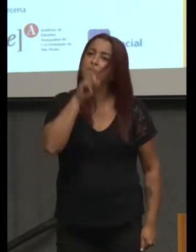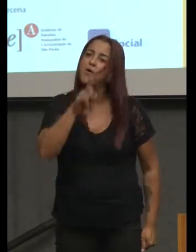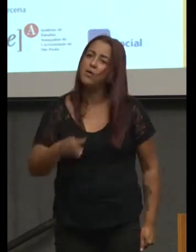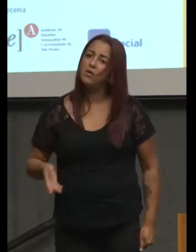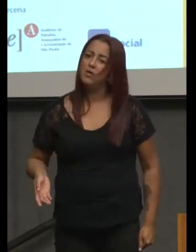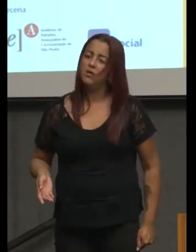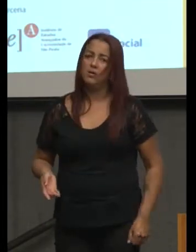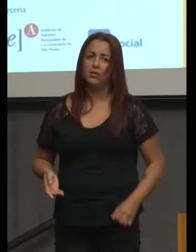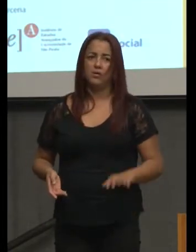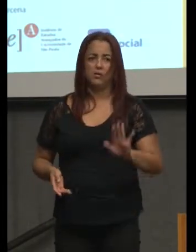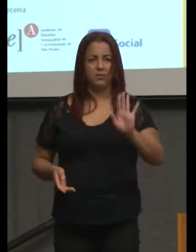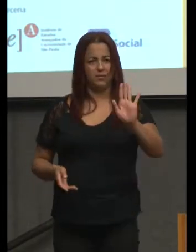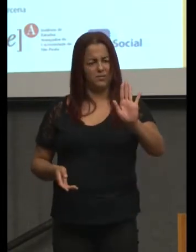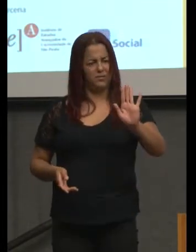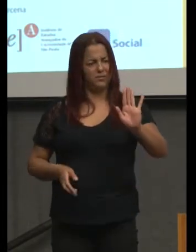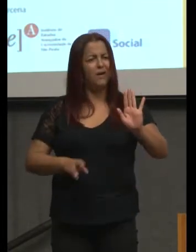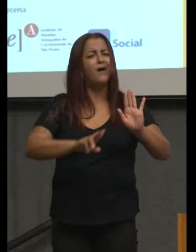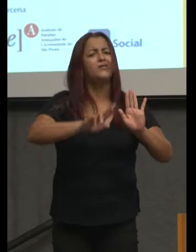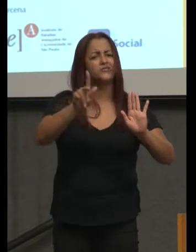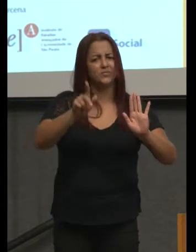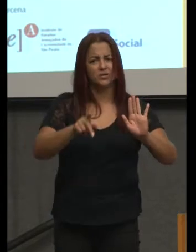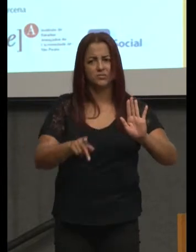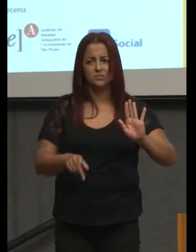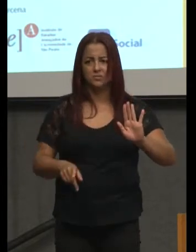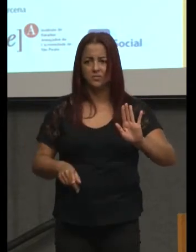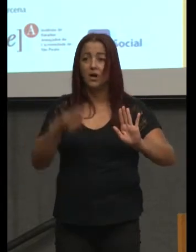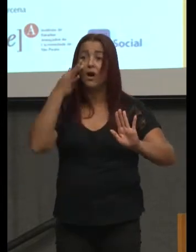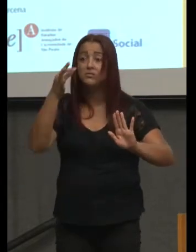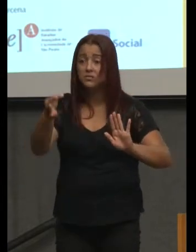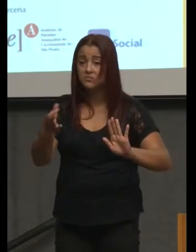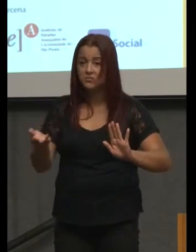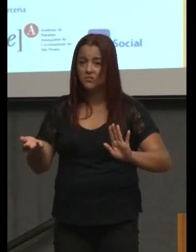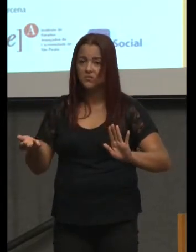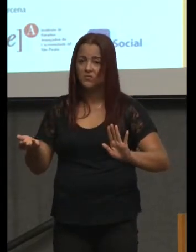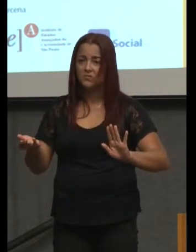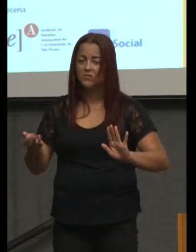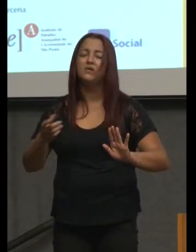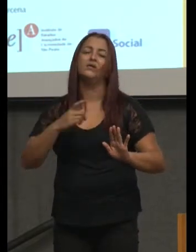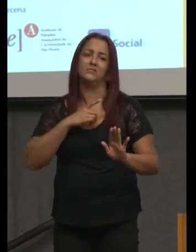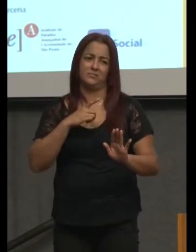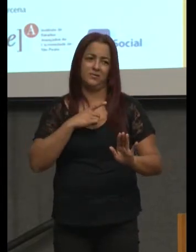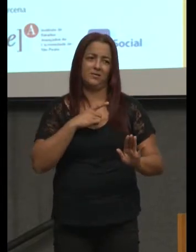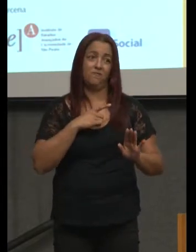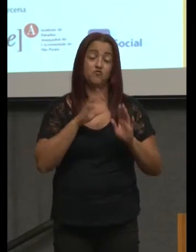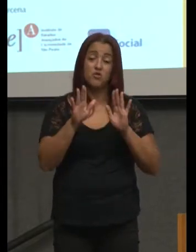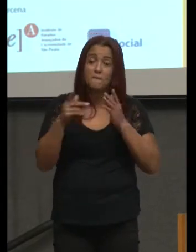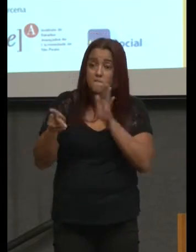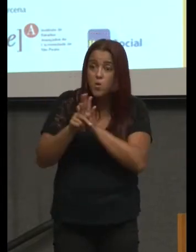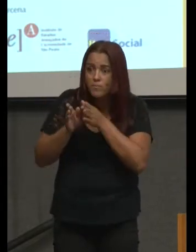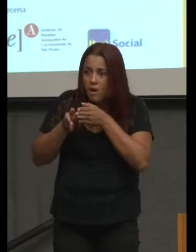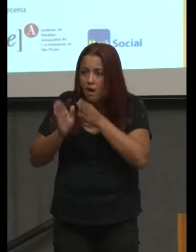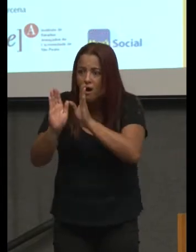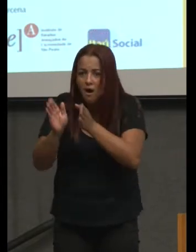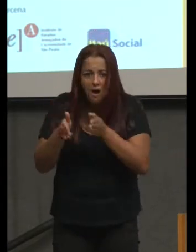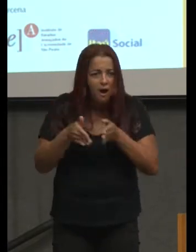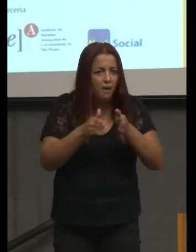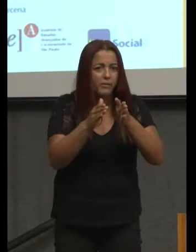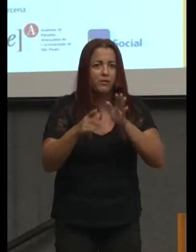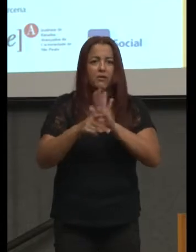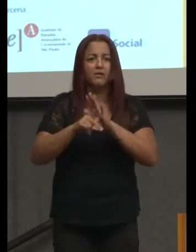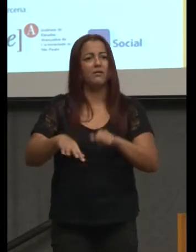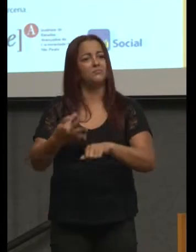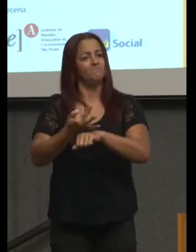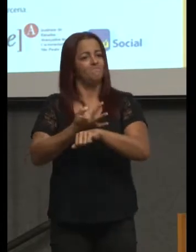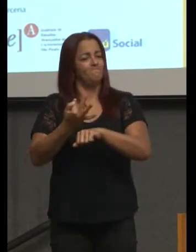cadê a diferença? Cadê a tensão que vai demandar a sua tolerância? Então, é preciso